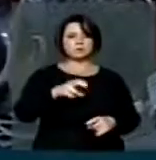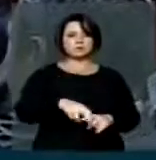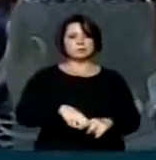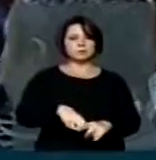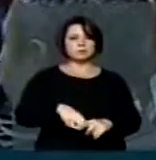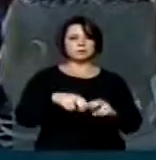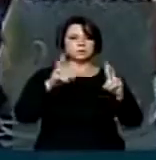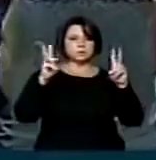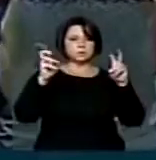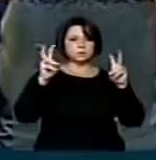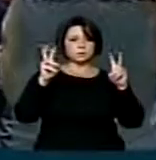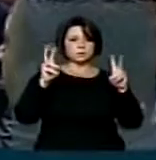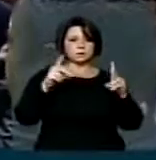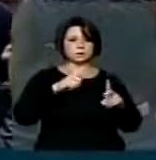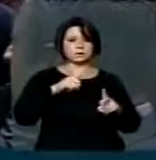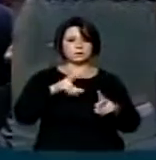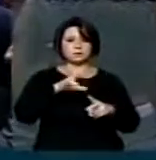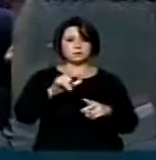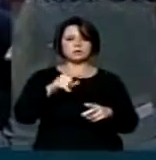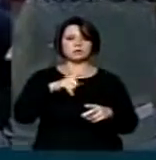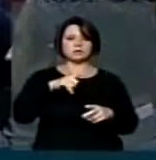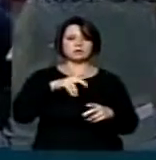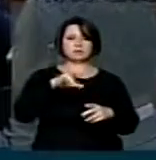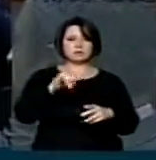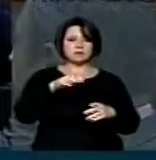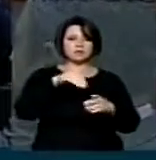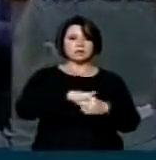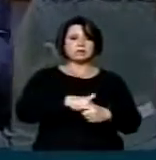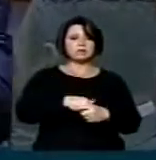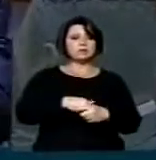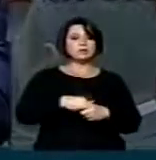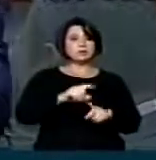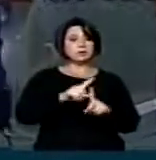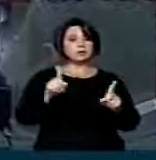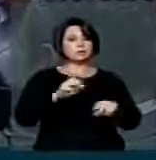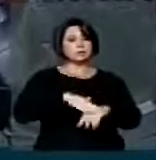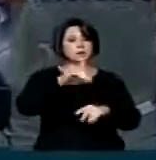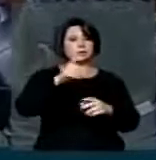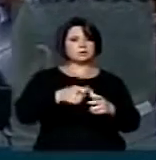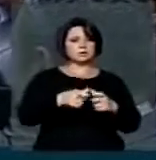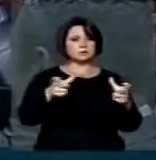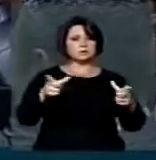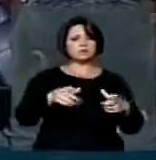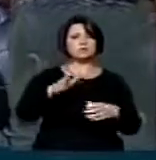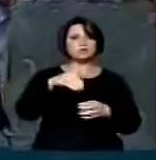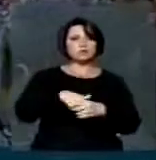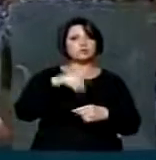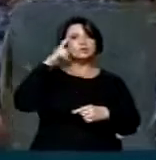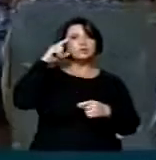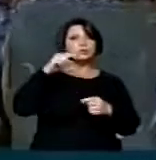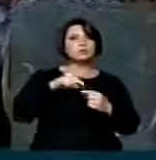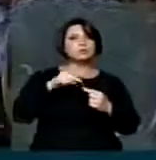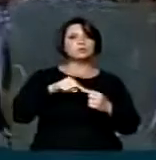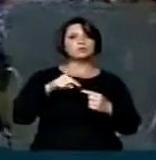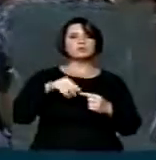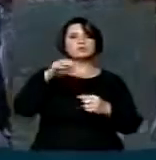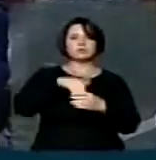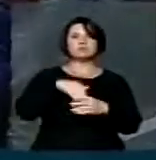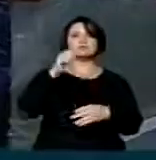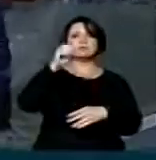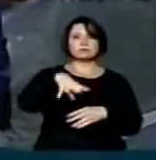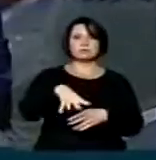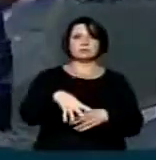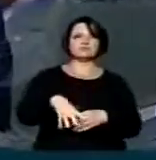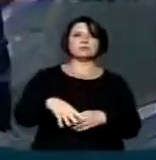portanto, esta é uma matéria que terá sim alguns votos negativos, mas a sua ampla maioria, eu tenho certeza será